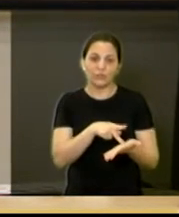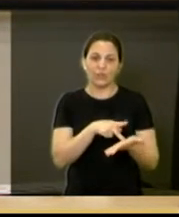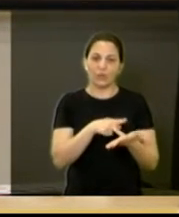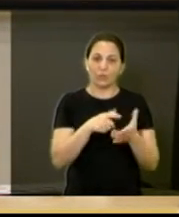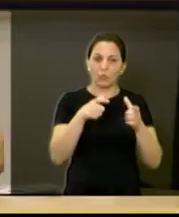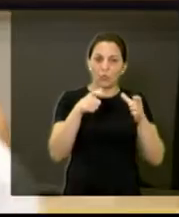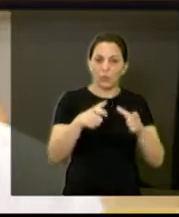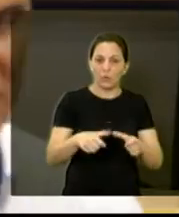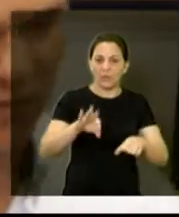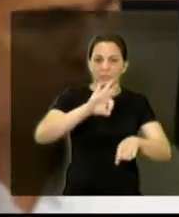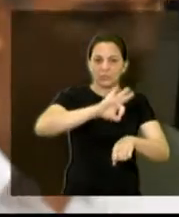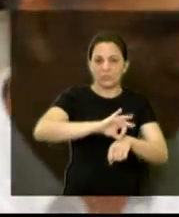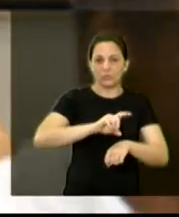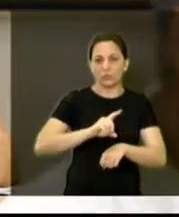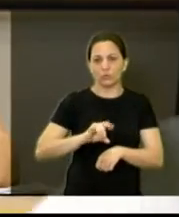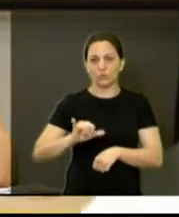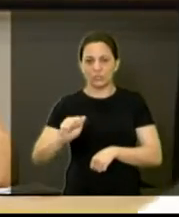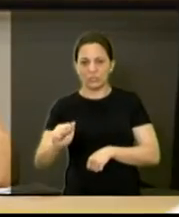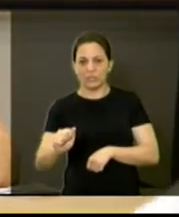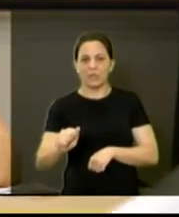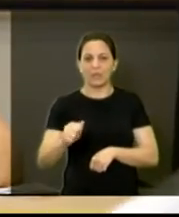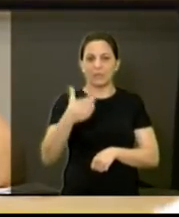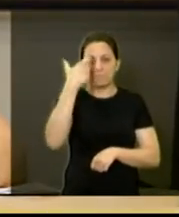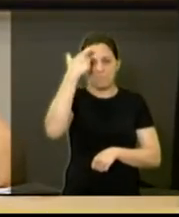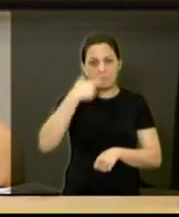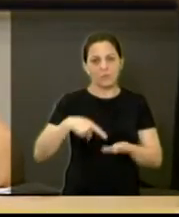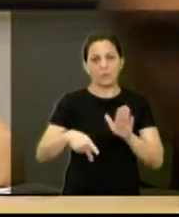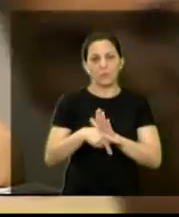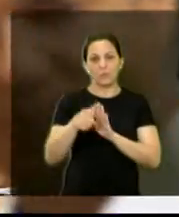-dia para essas pessoas com esse perfil.